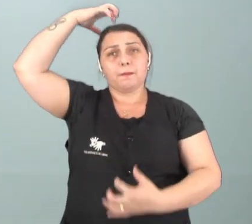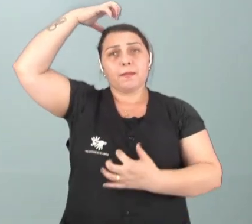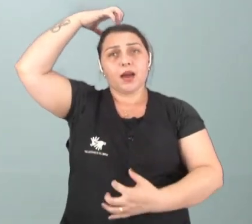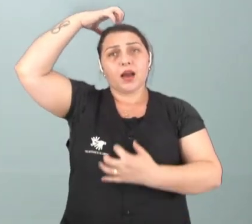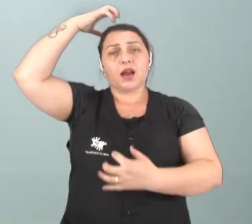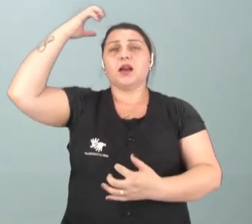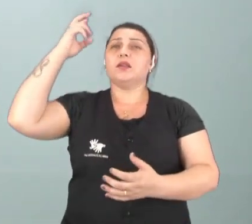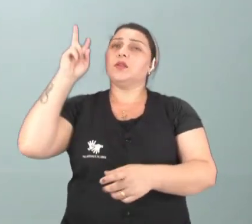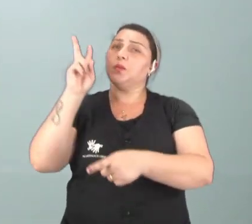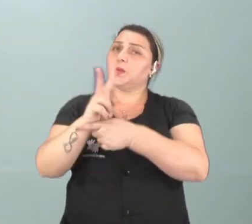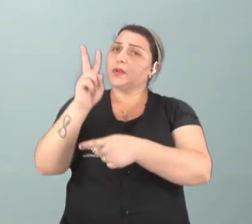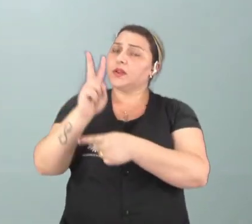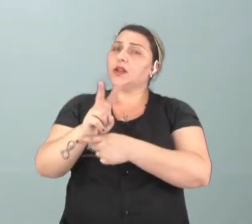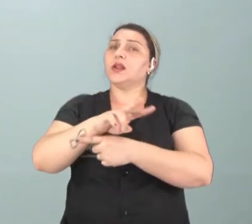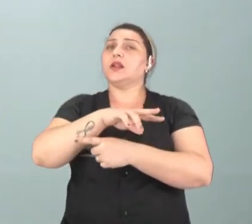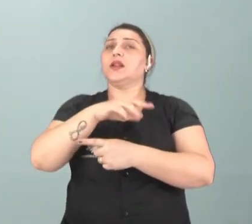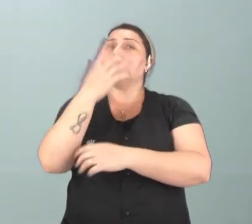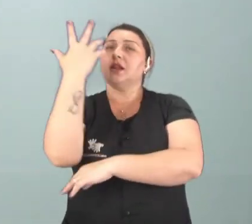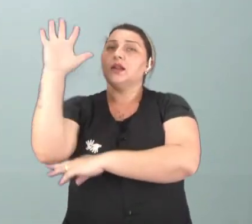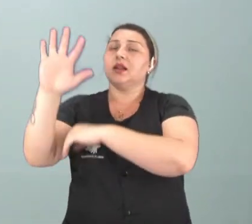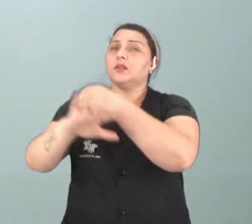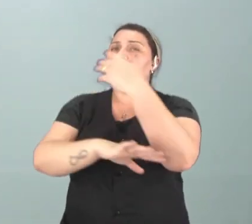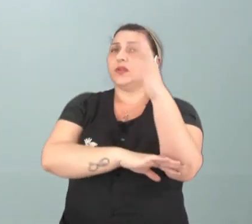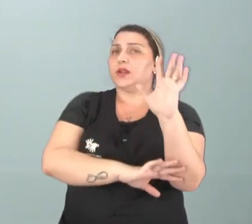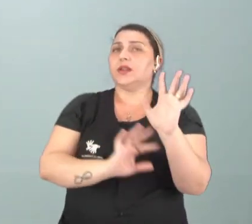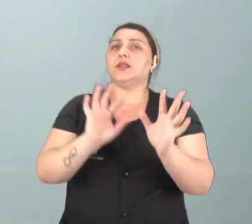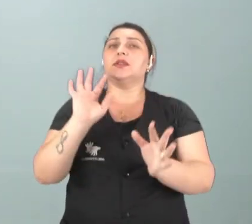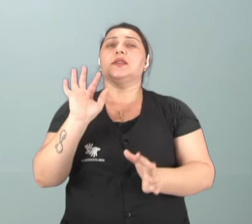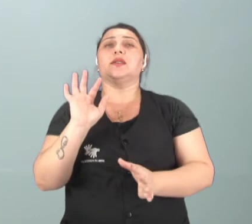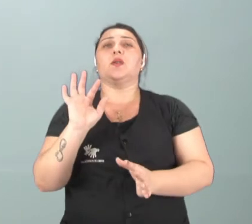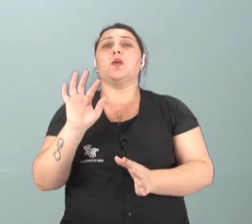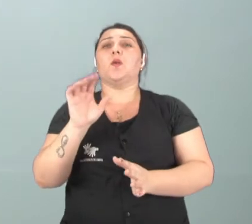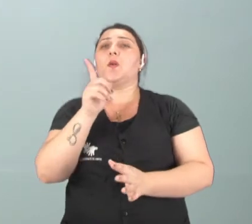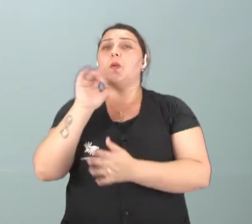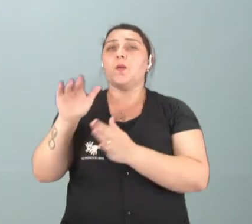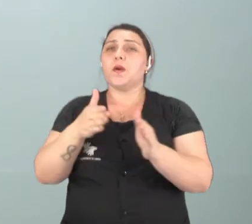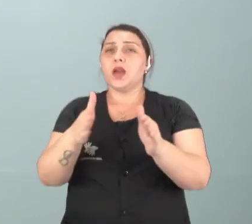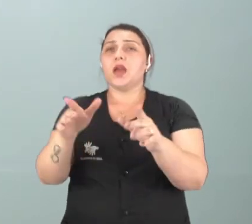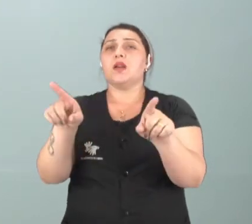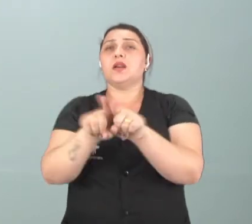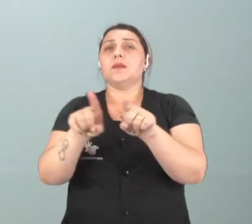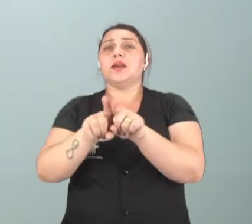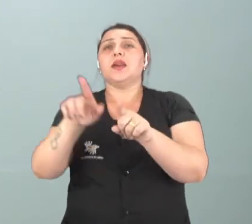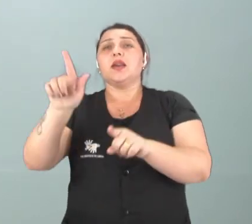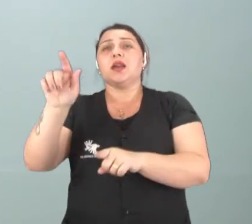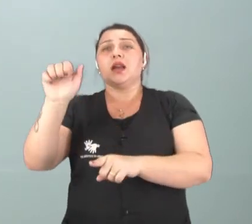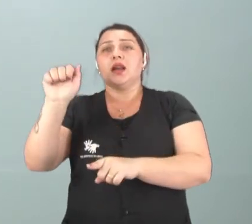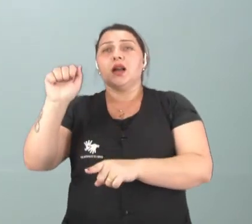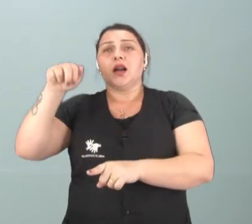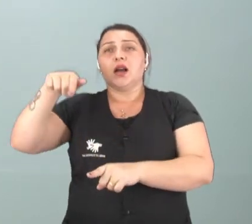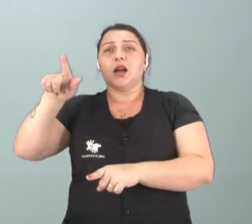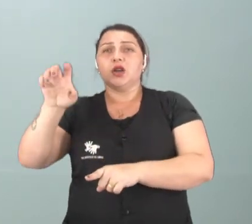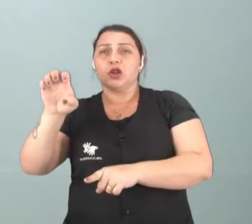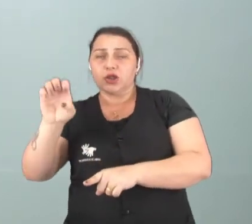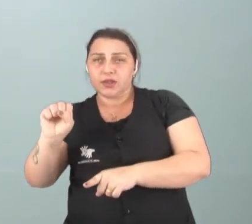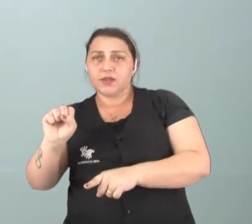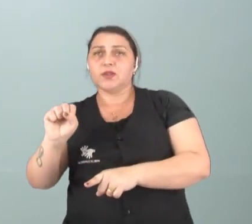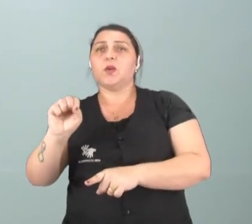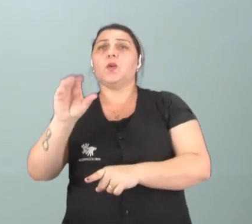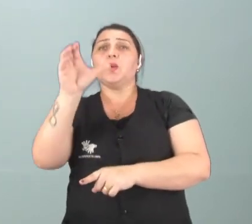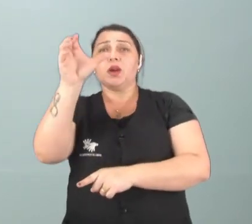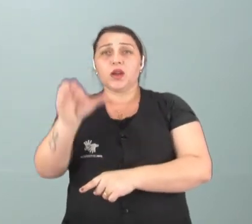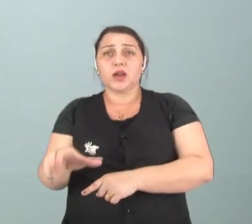eles vão sempre preservar a natureza, pra ele é sagrado, o rio Ganes pra eles é sagrado. O cristianismo, também, nós temos